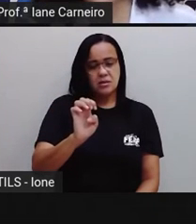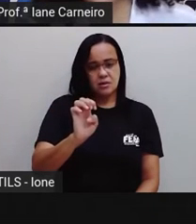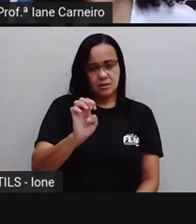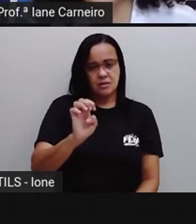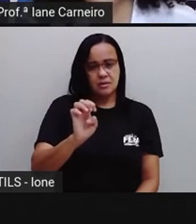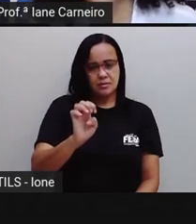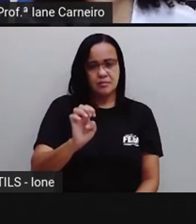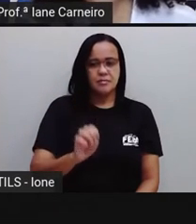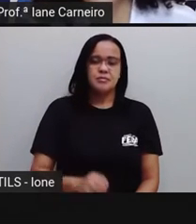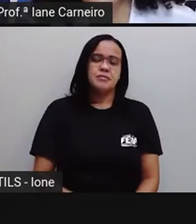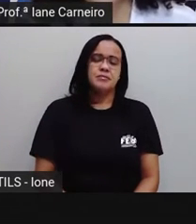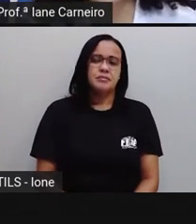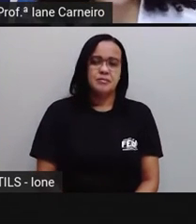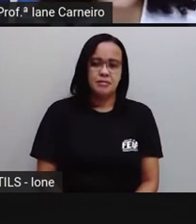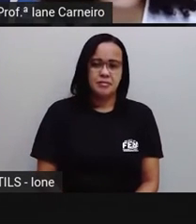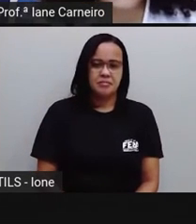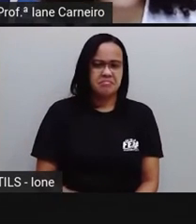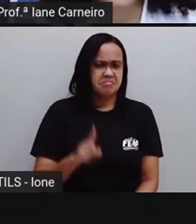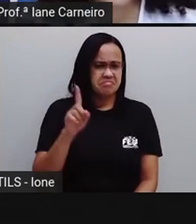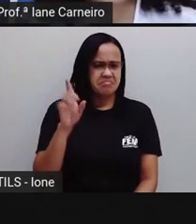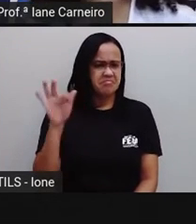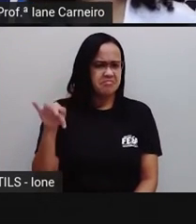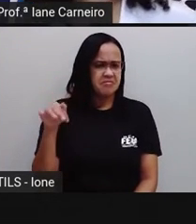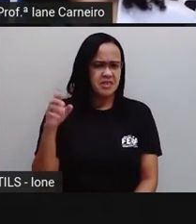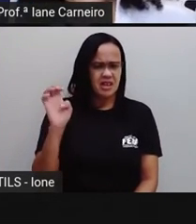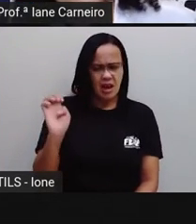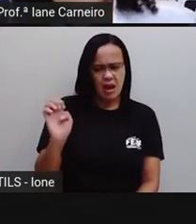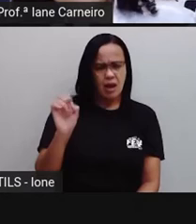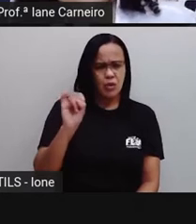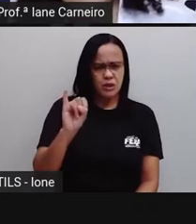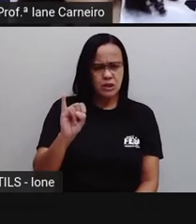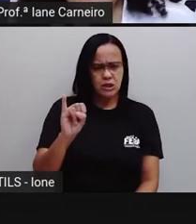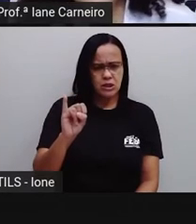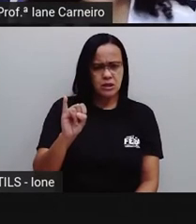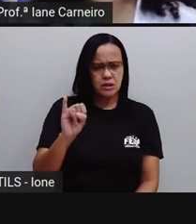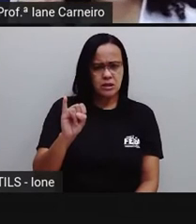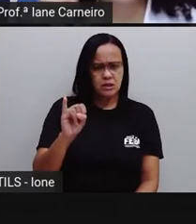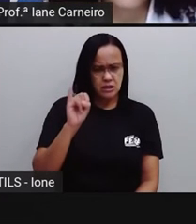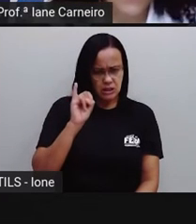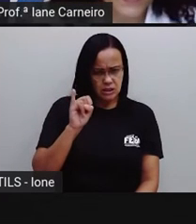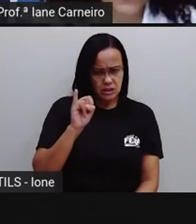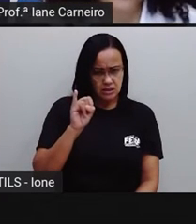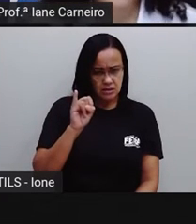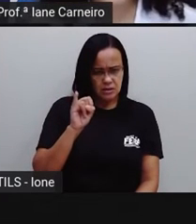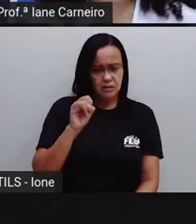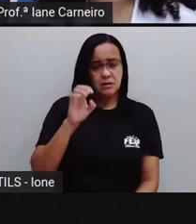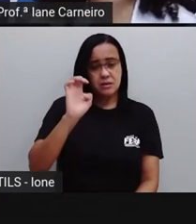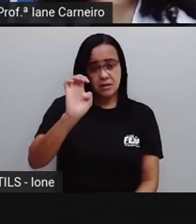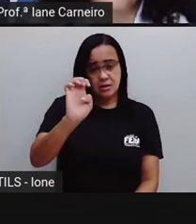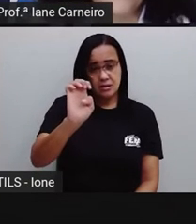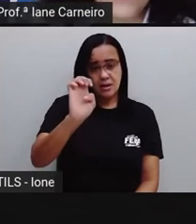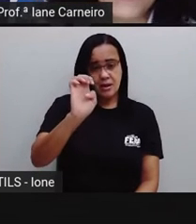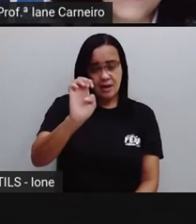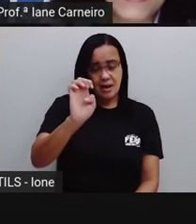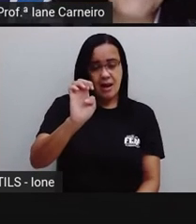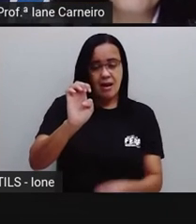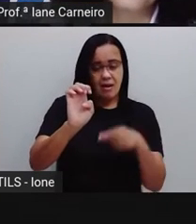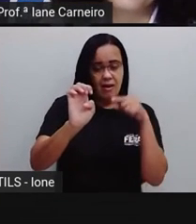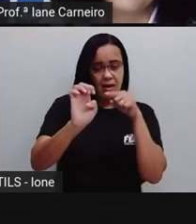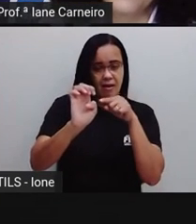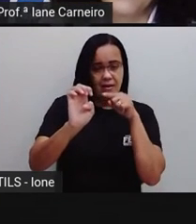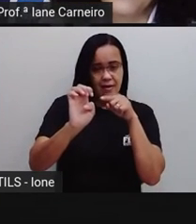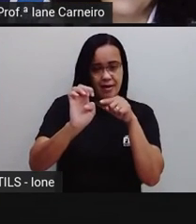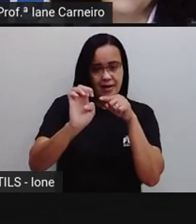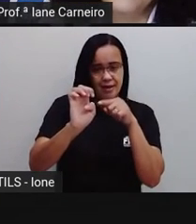esse E, esse final aí é com E ou com I? TELE-FO-MI. Né? Tem o som do I, mas a gente escreve no final com a letra